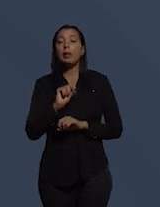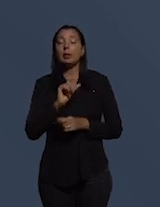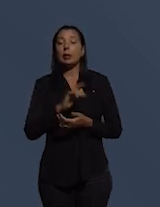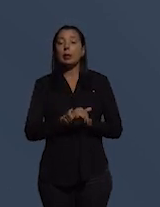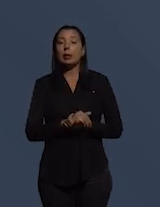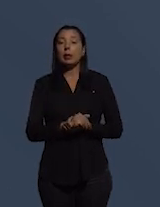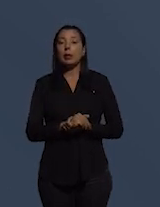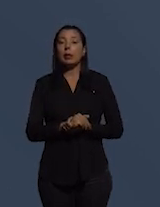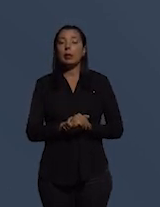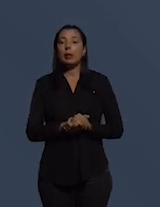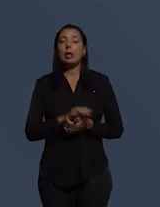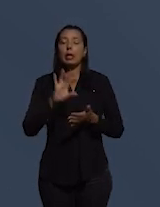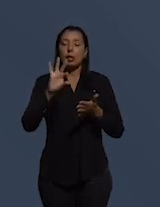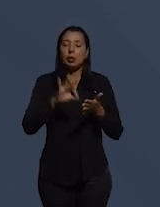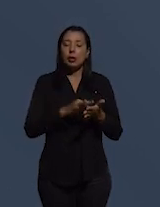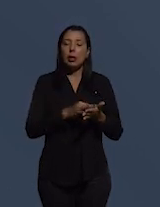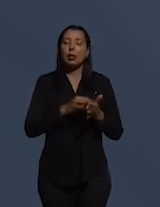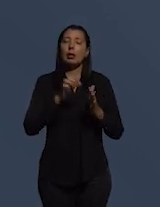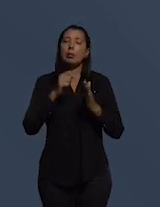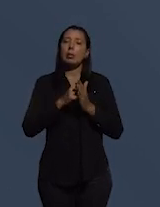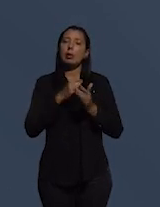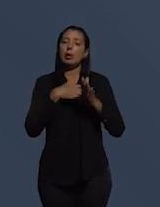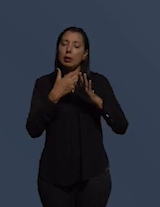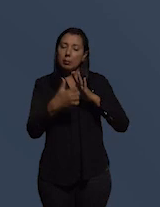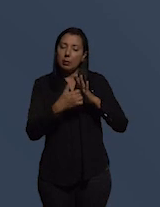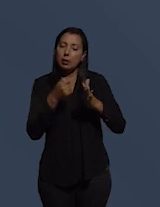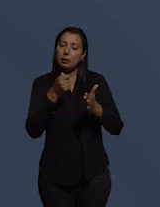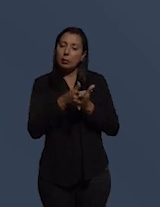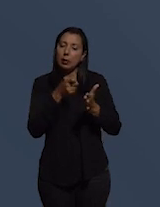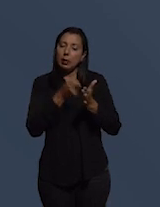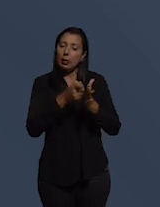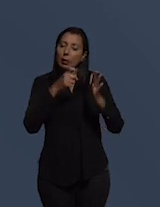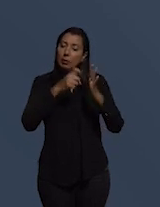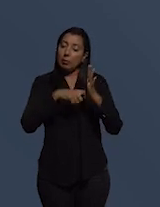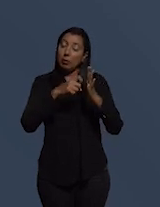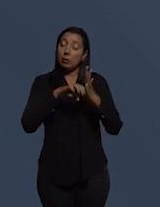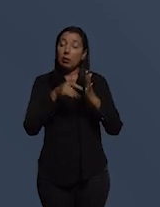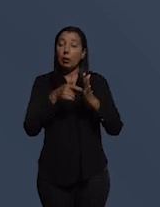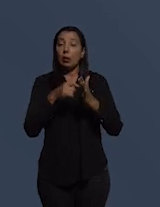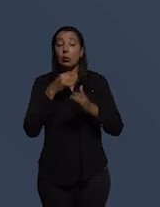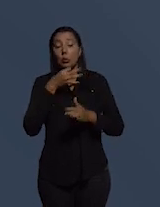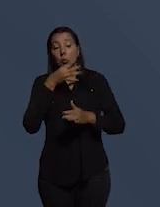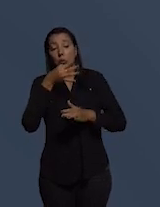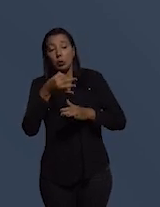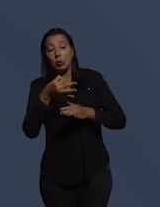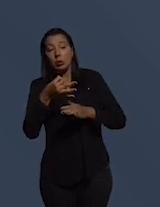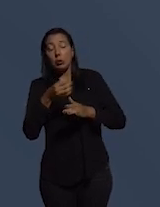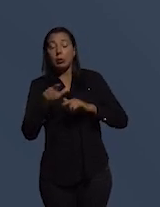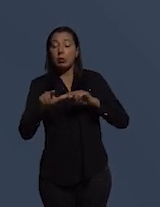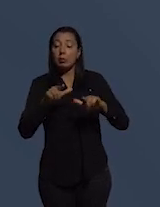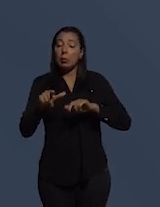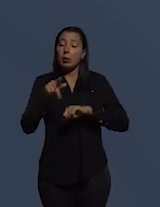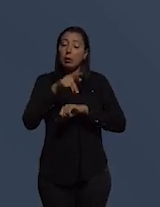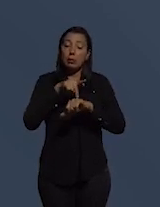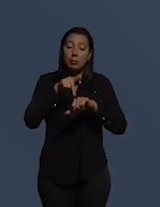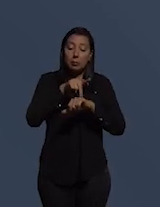registrar uma empresa e pagar impostos então sugiro que as pessoas trabalhem em países observando os países de maneira